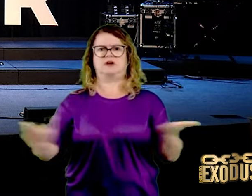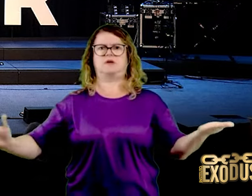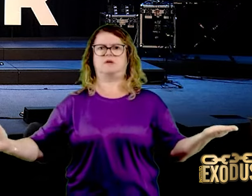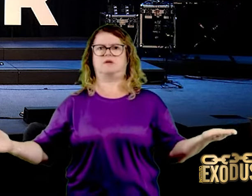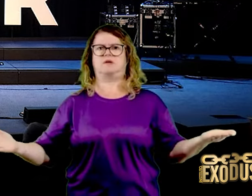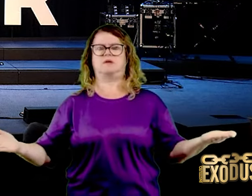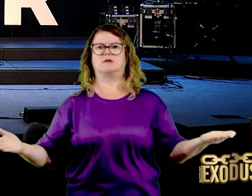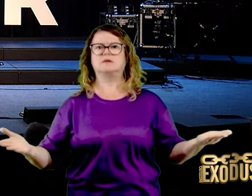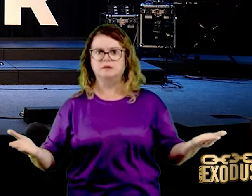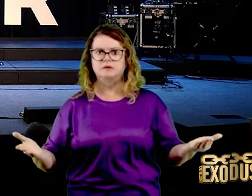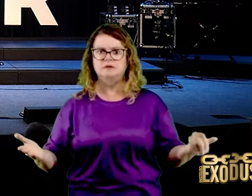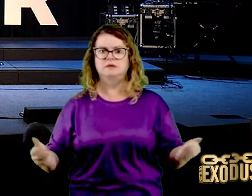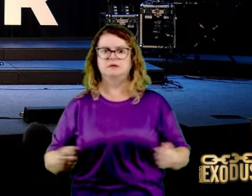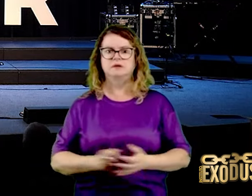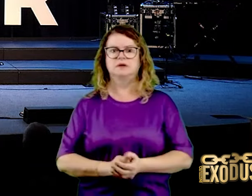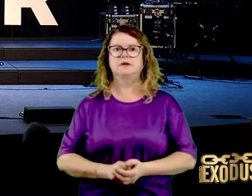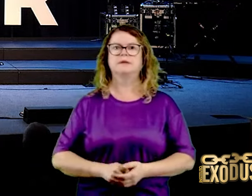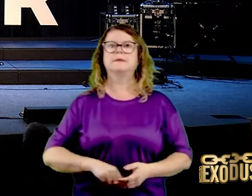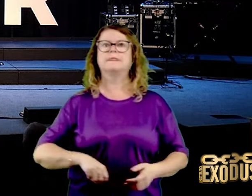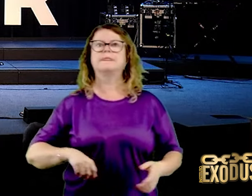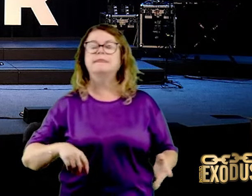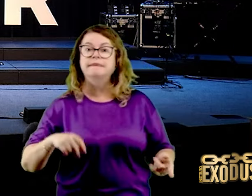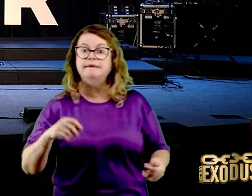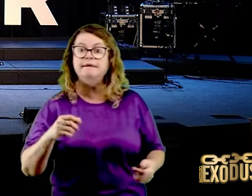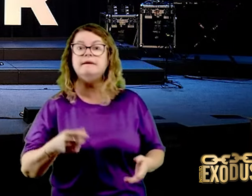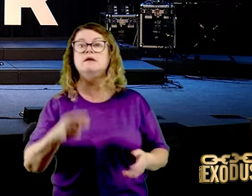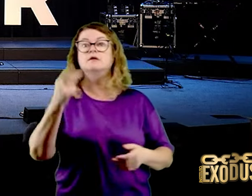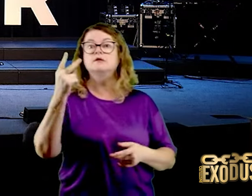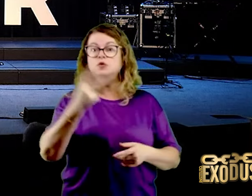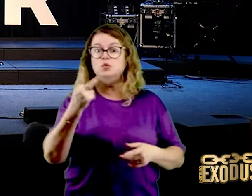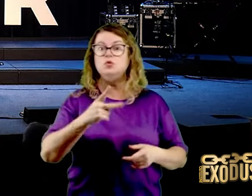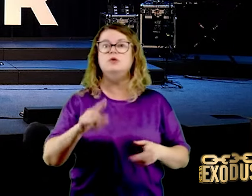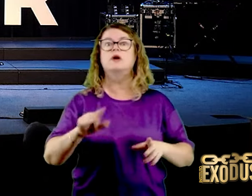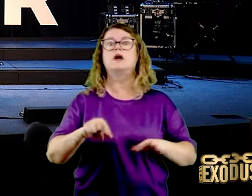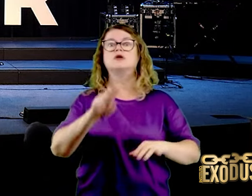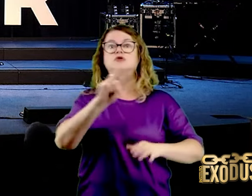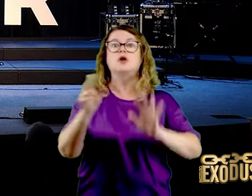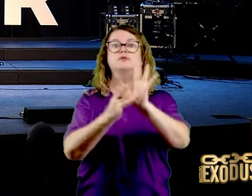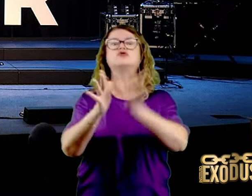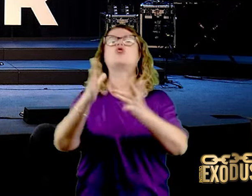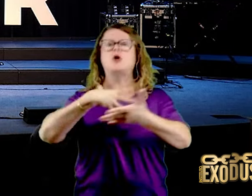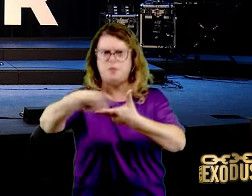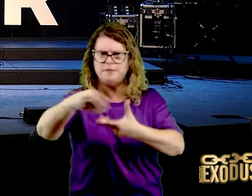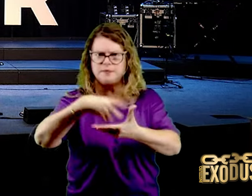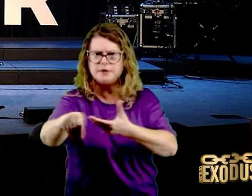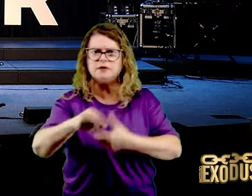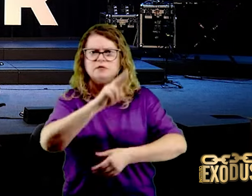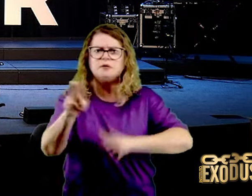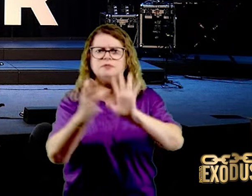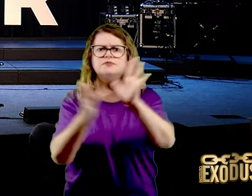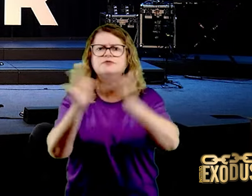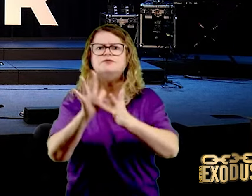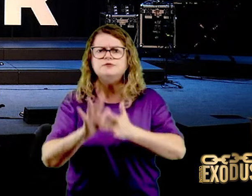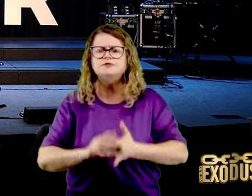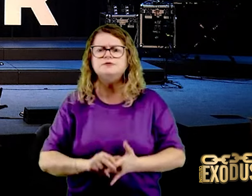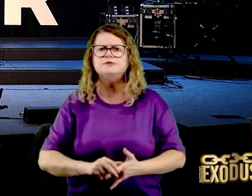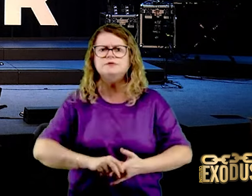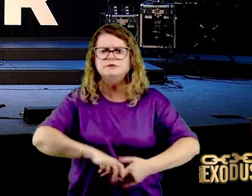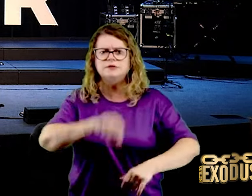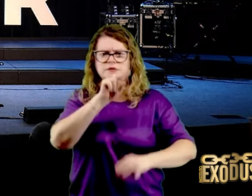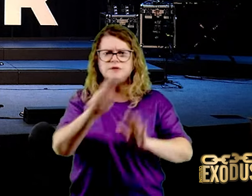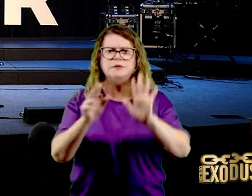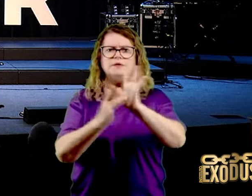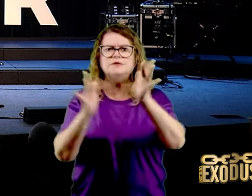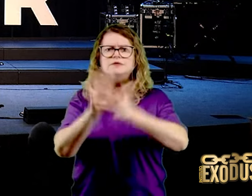sai das cordas e avança. Diga em nome de Jesus. Diga isso, em nome de Jesus. Levanta sua mão assim, diga em nome de Jesus. Diga em nome de Jesus.